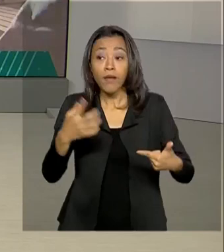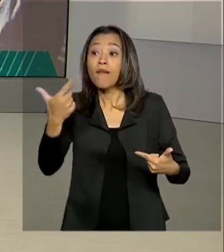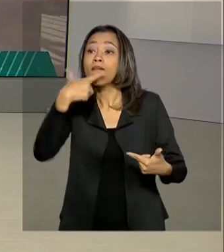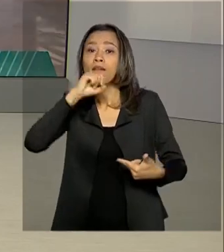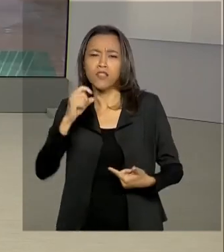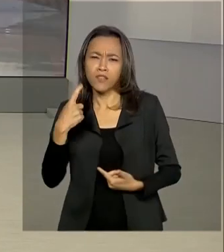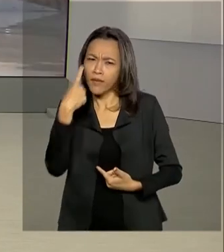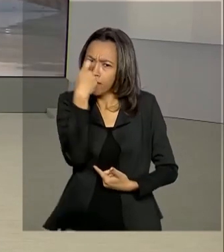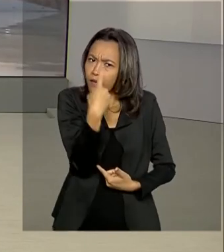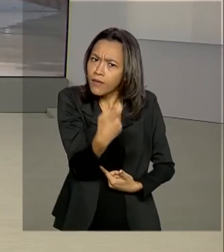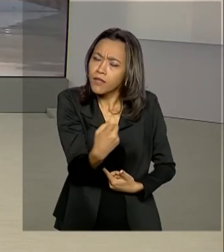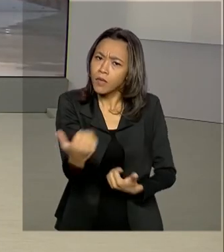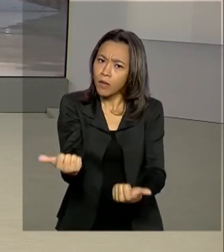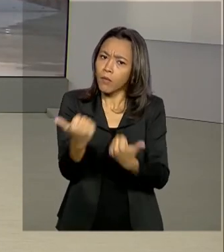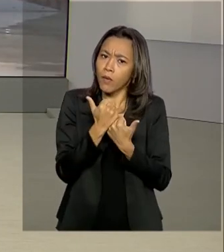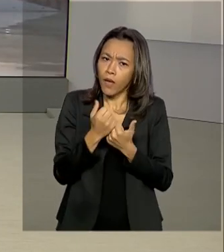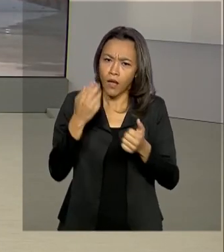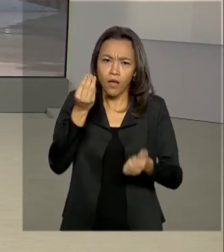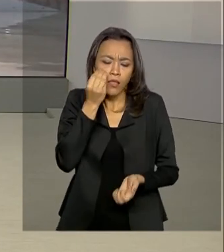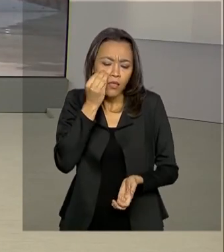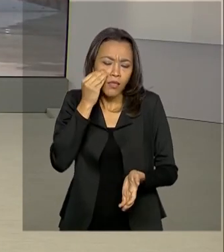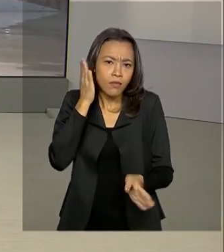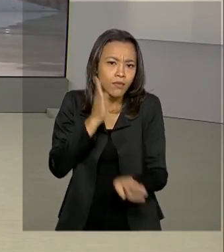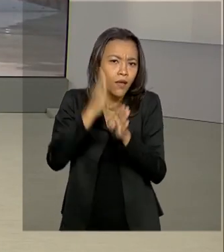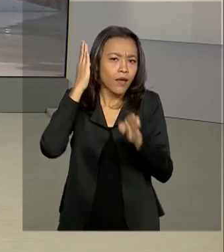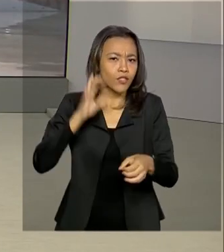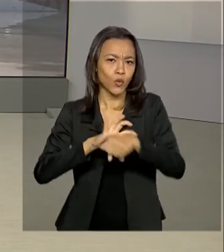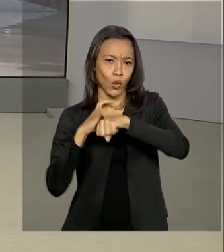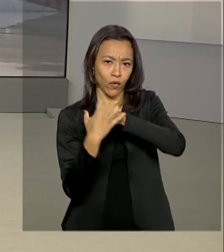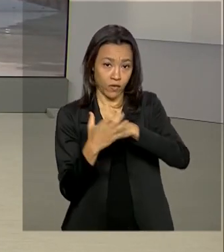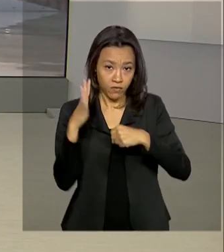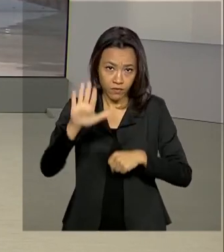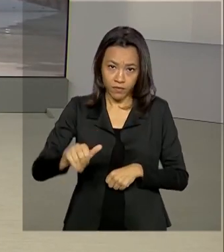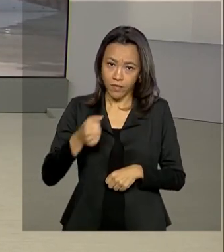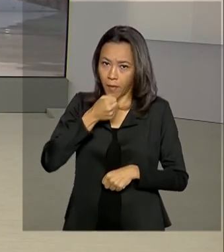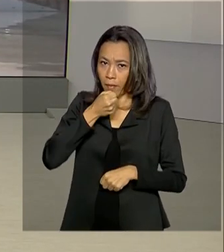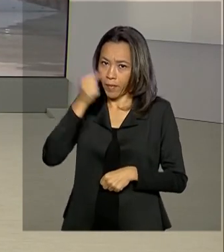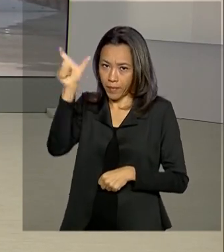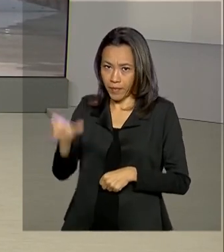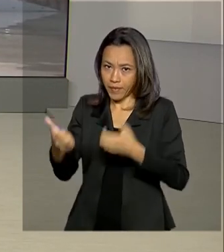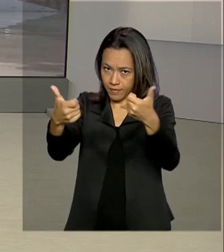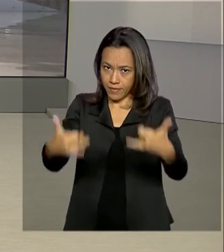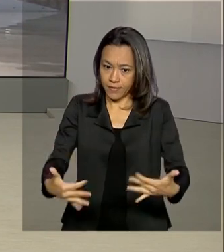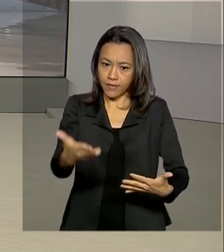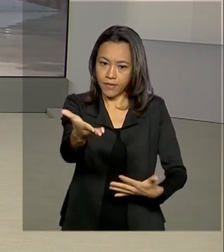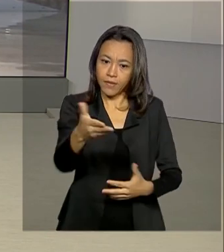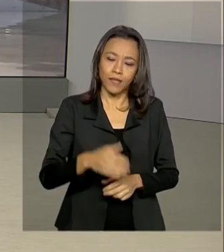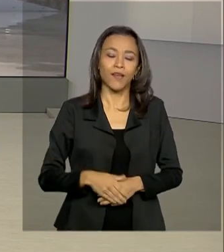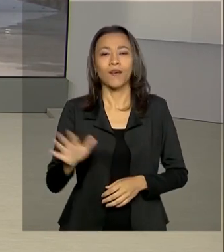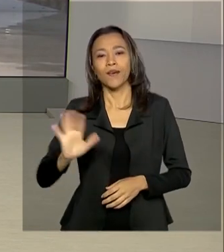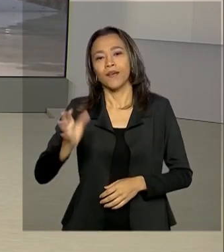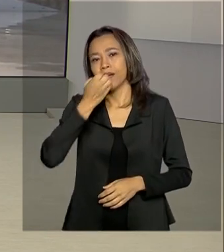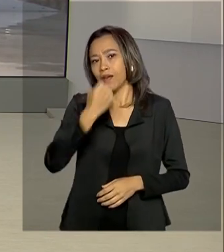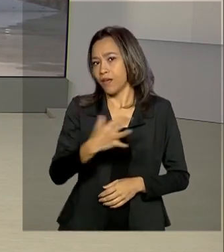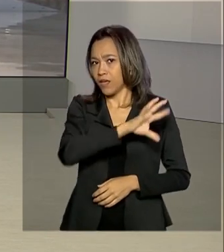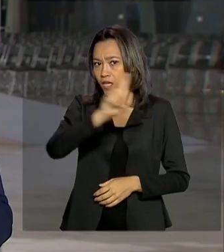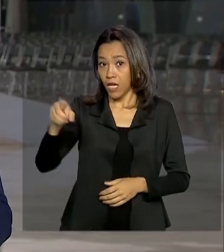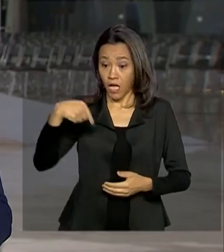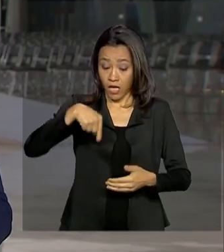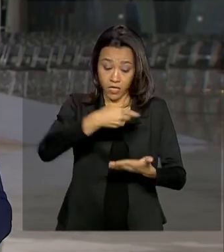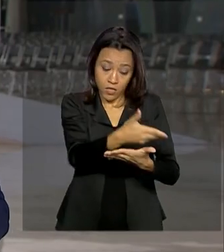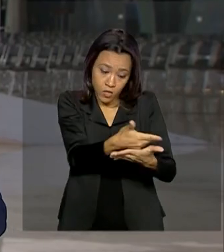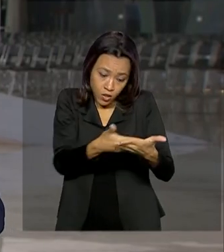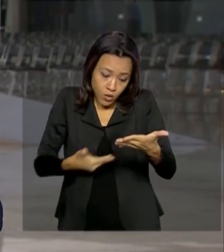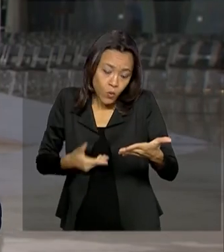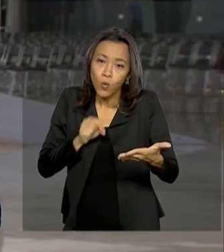Vamos falar sobre esse assunto agora com a repórter Márcia Fernandes. Oi, Márcia, bom dia. Oi, Renata, bom dia para você, bom dia a todos. Esse chamado público